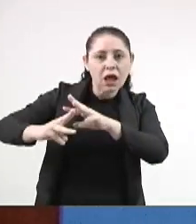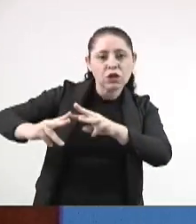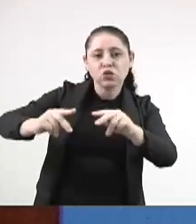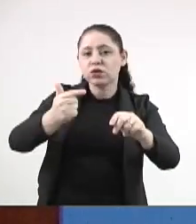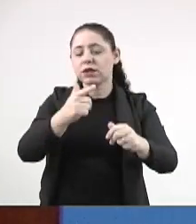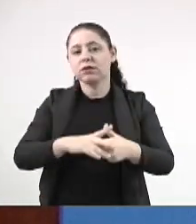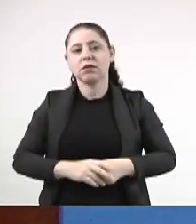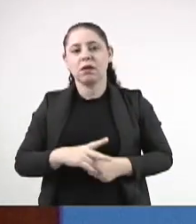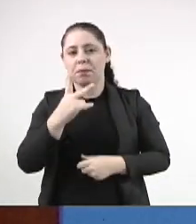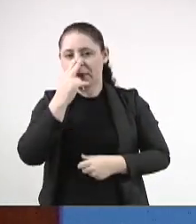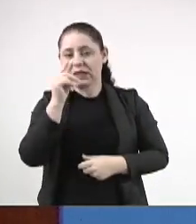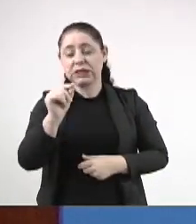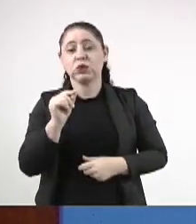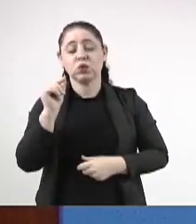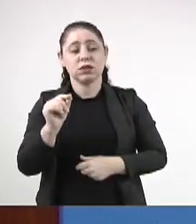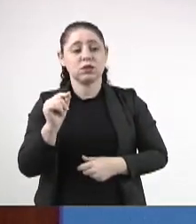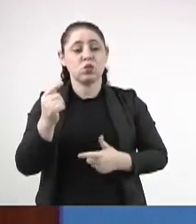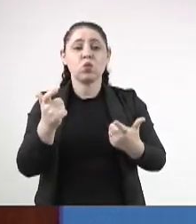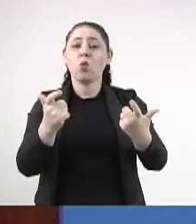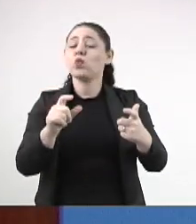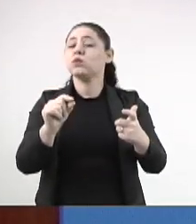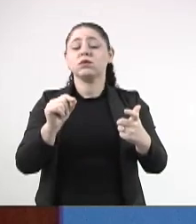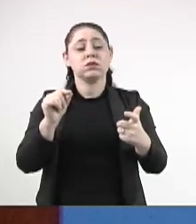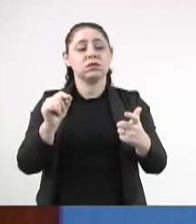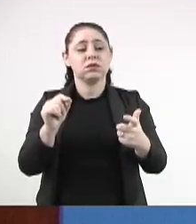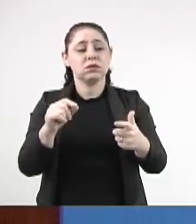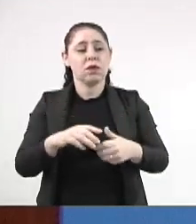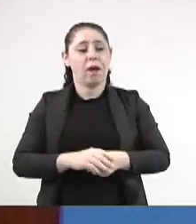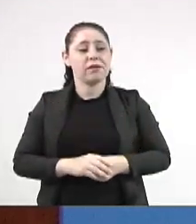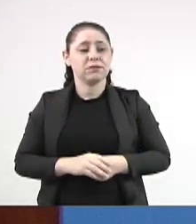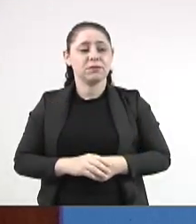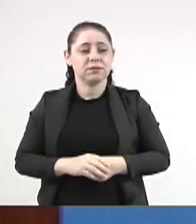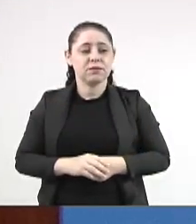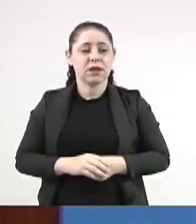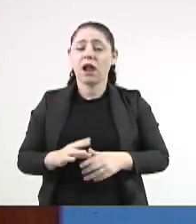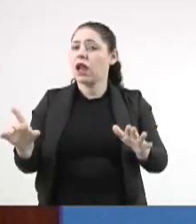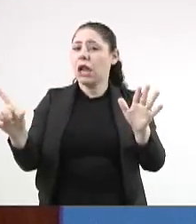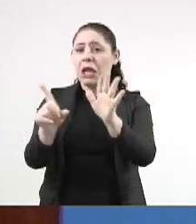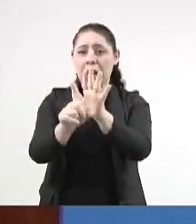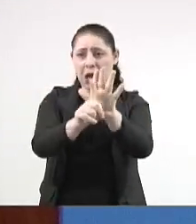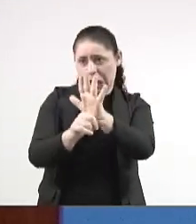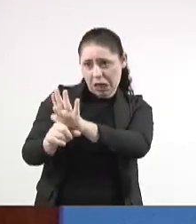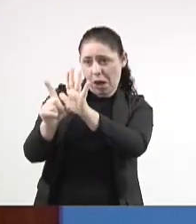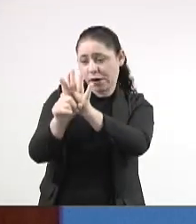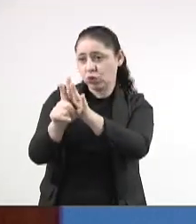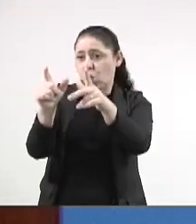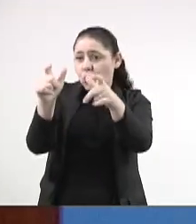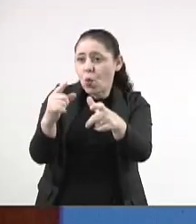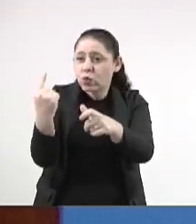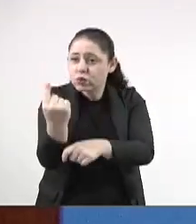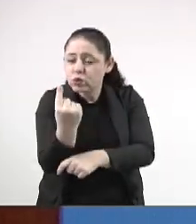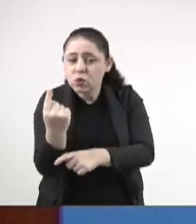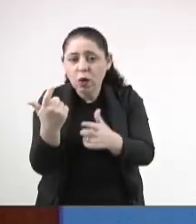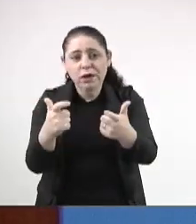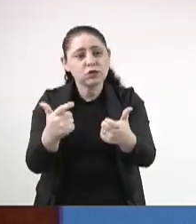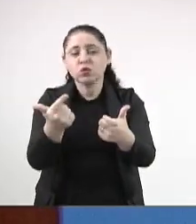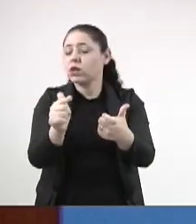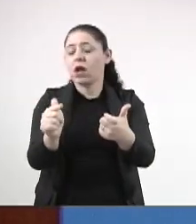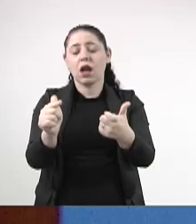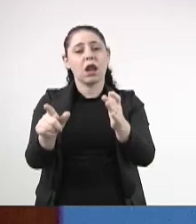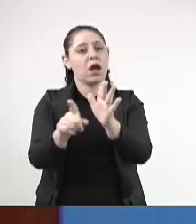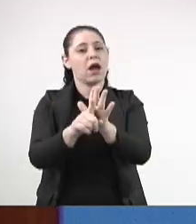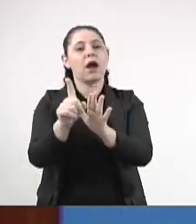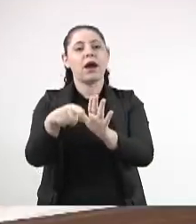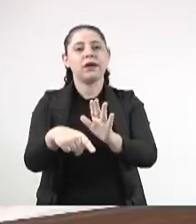Nós estamos parecendo, nós estamos assim, no lugar que nós temos lei para tudo. O único lugar que, aparentemente, não tem lei